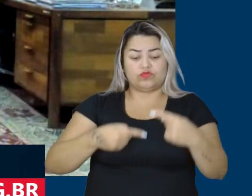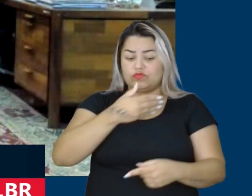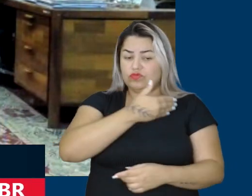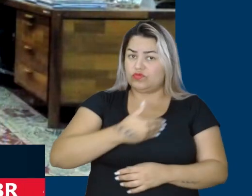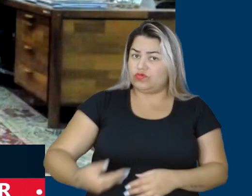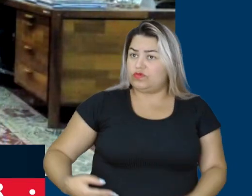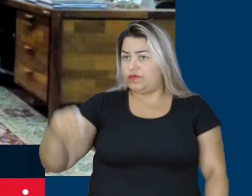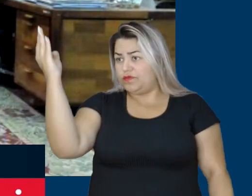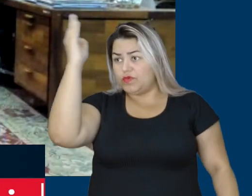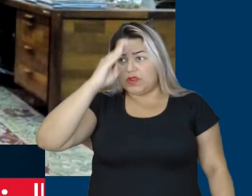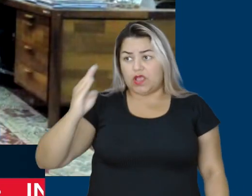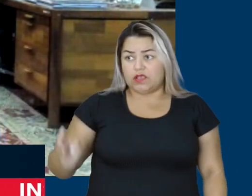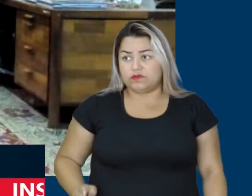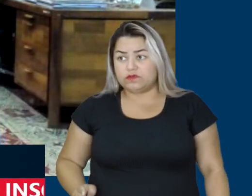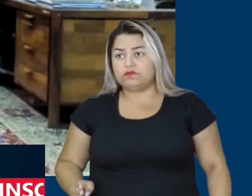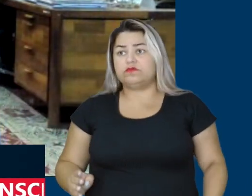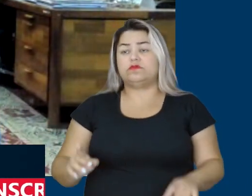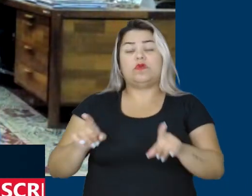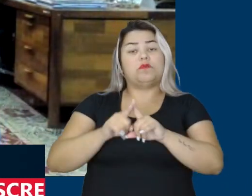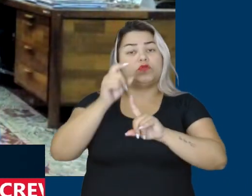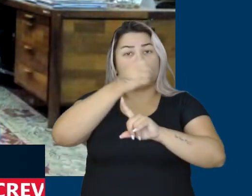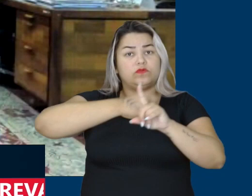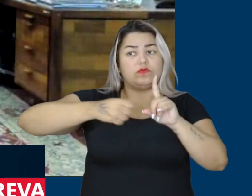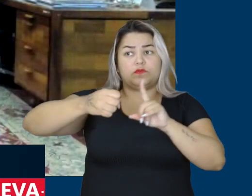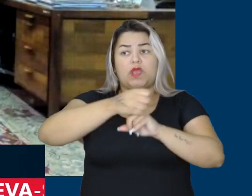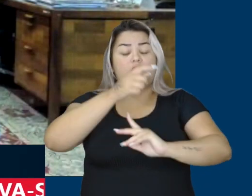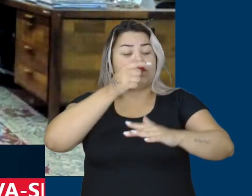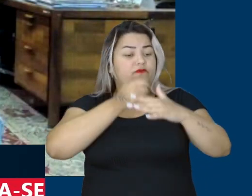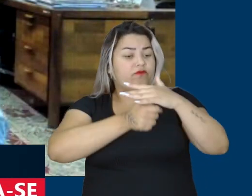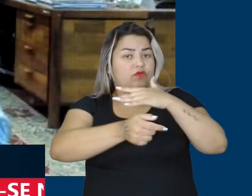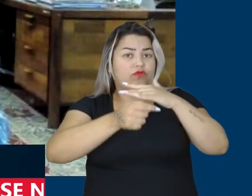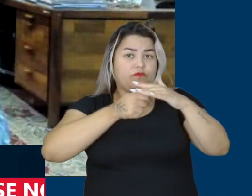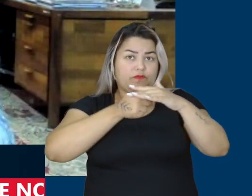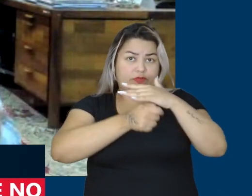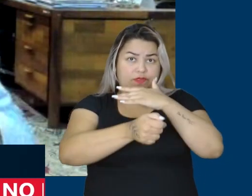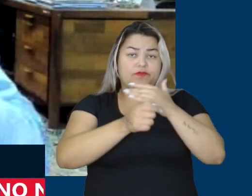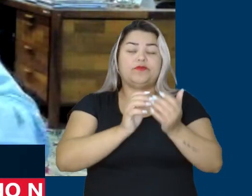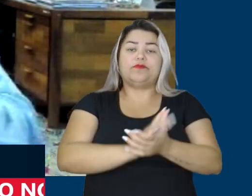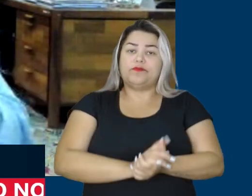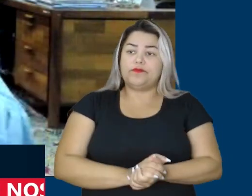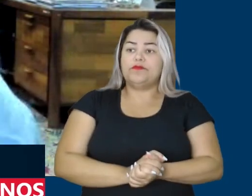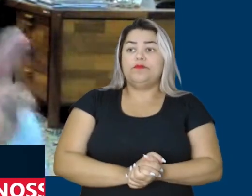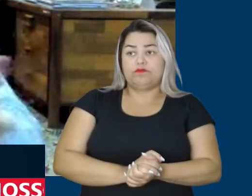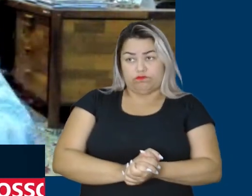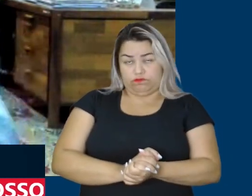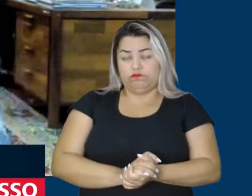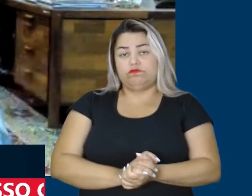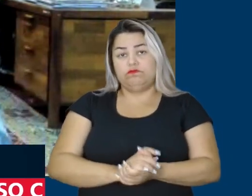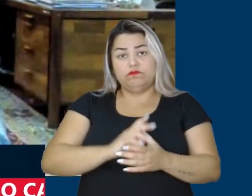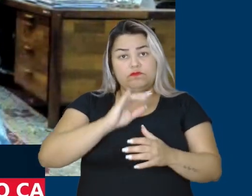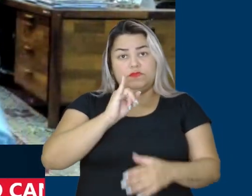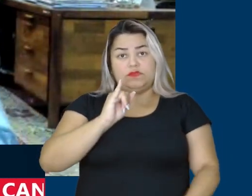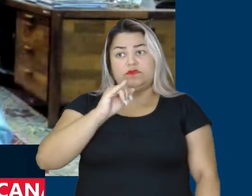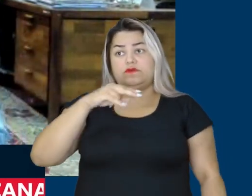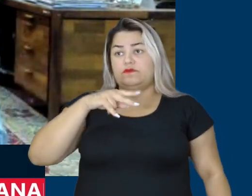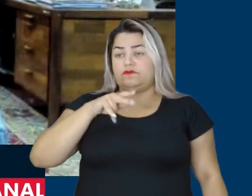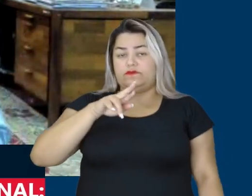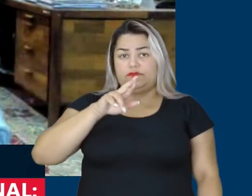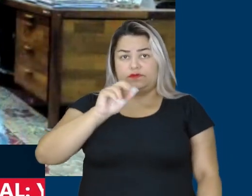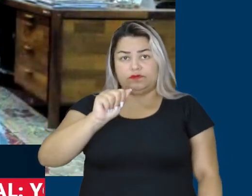muito mais recurso para as políticas sociais, para investimento em políticas públicas, em infraestrutura, enfim.